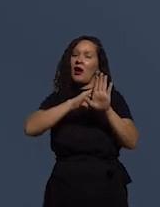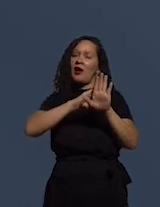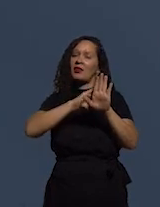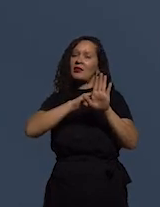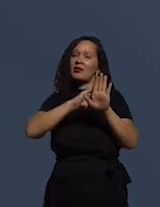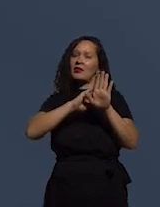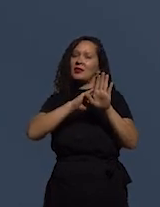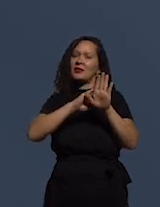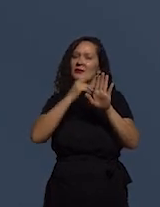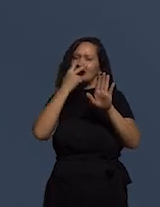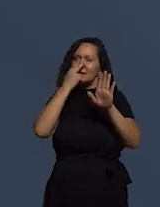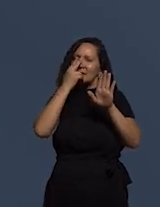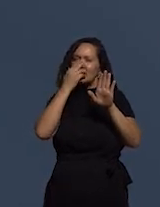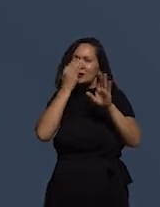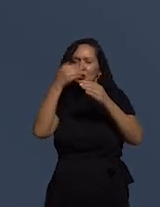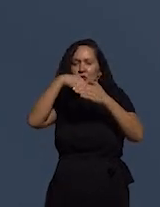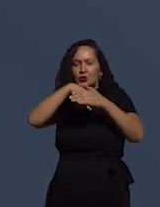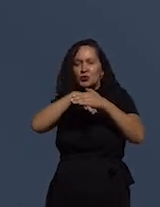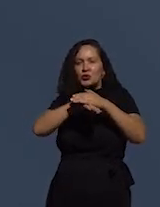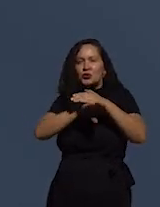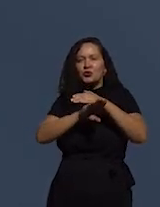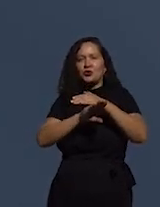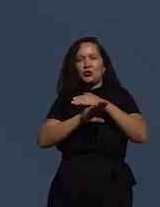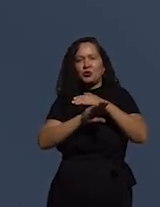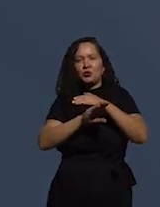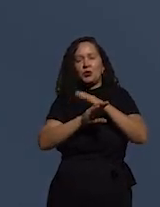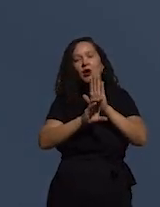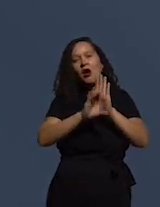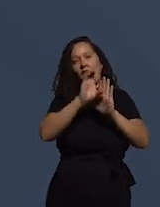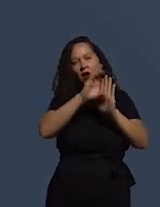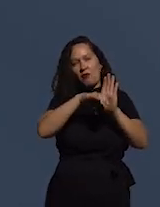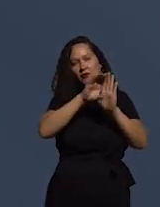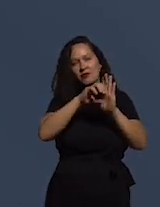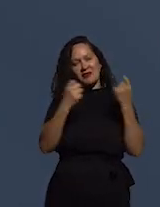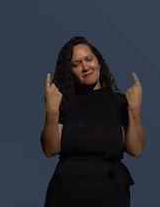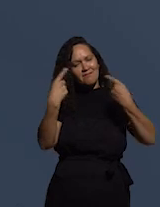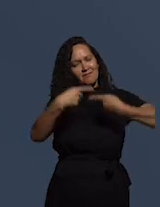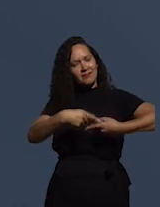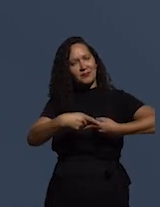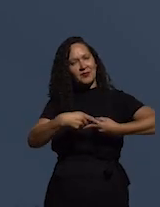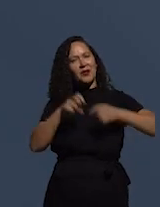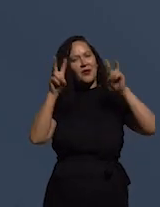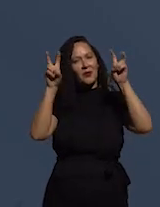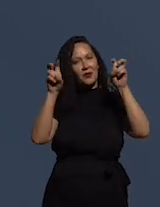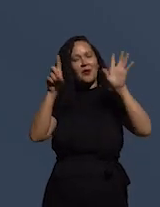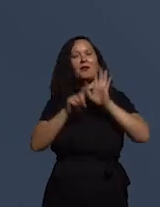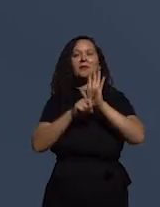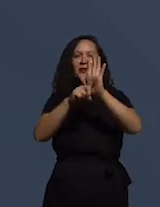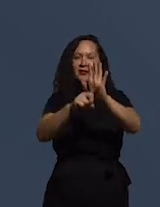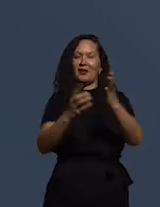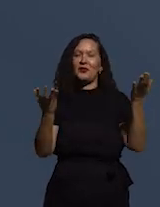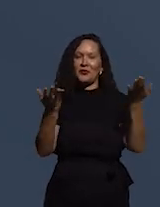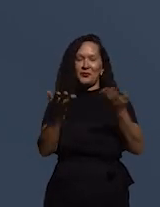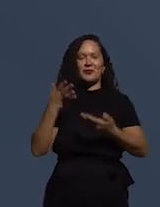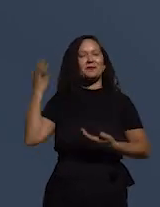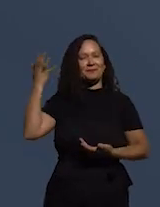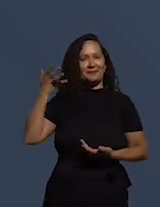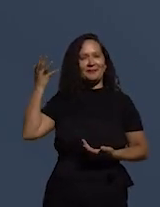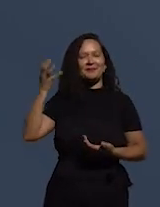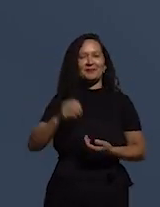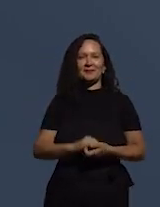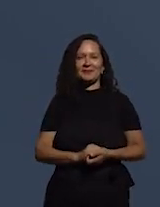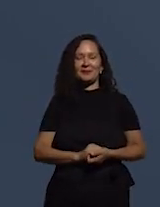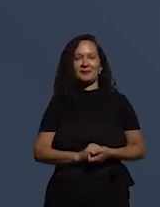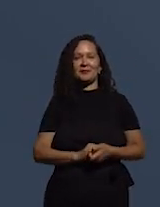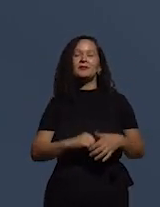subliminar ao conceito de enfrentamento trazido aqui para o título do nosso evento. Da